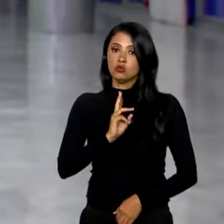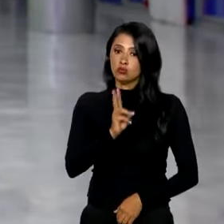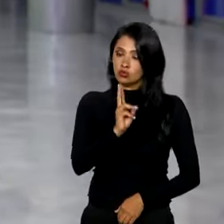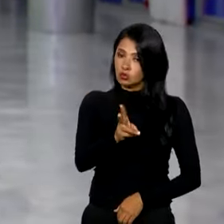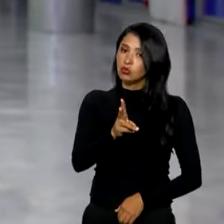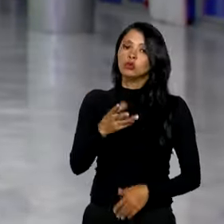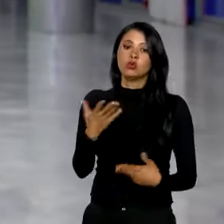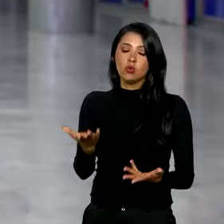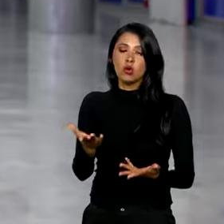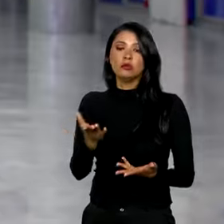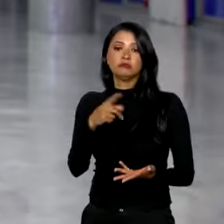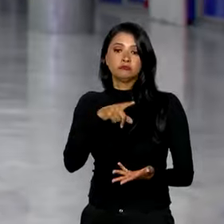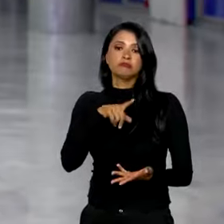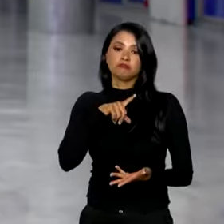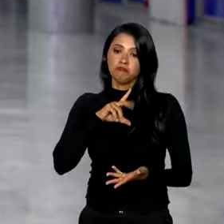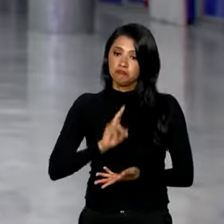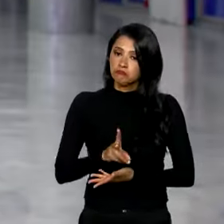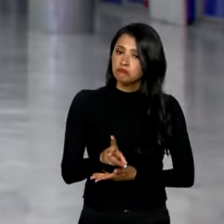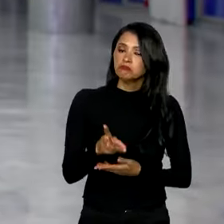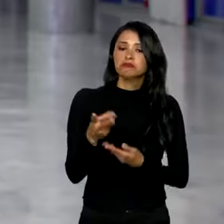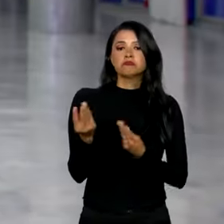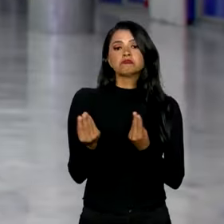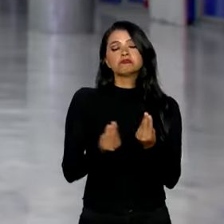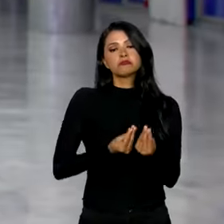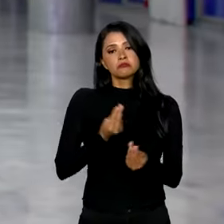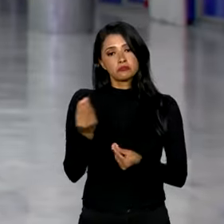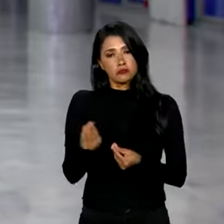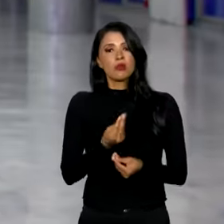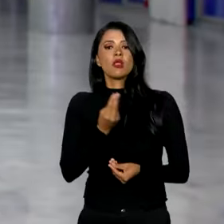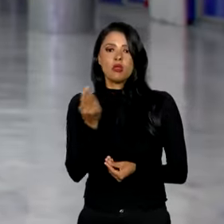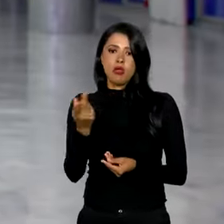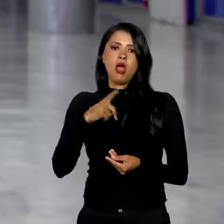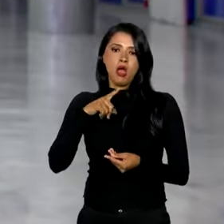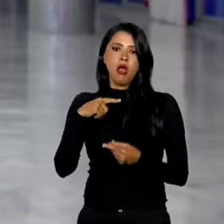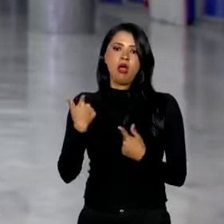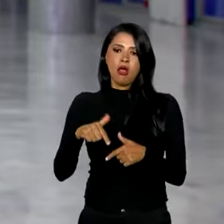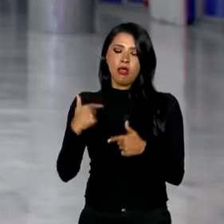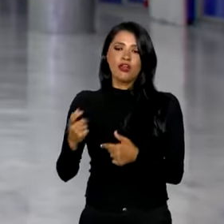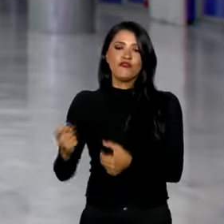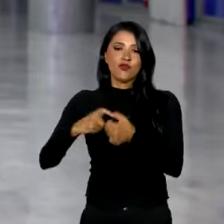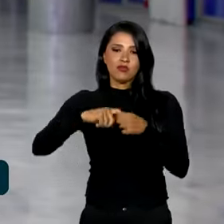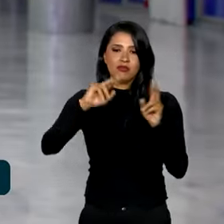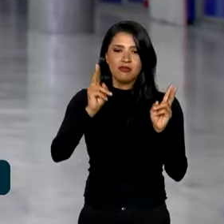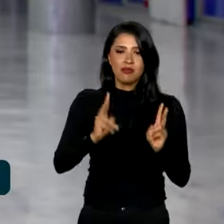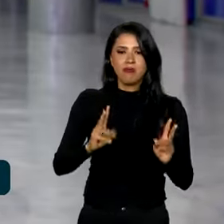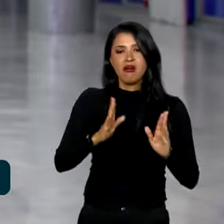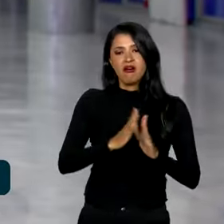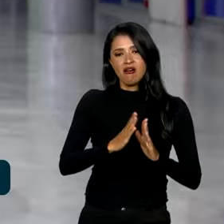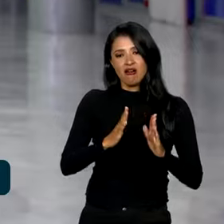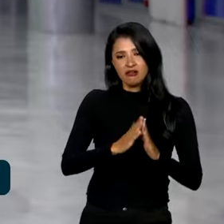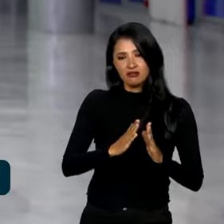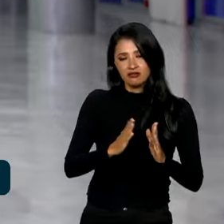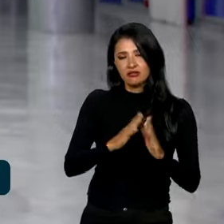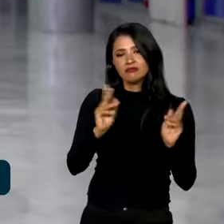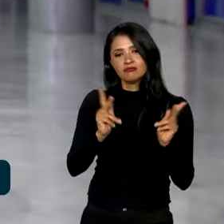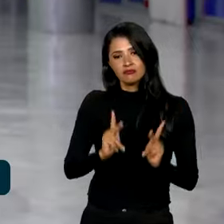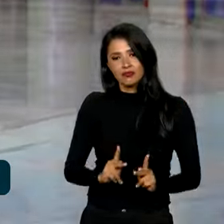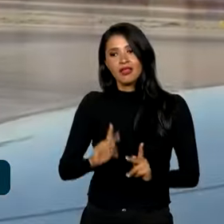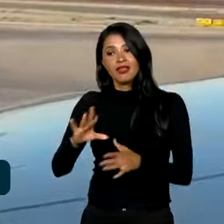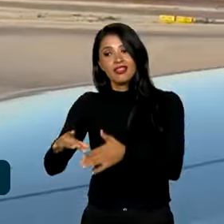dando continuidade à operação, voltando em paz para trazer de